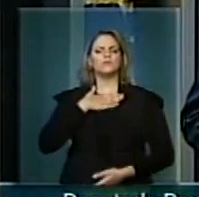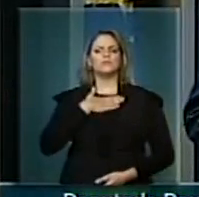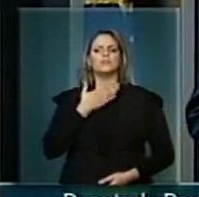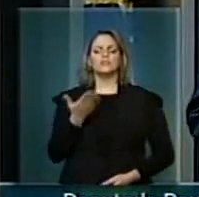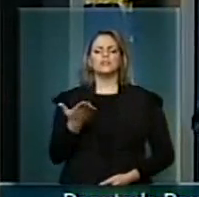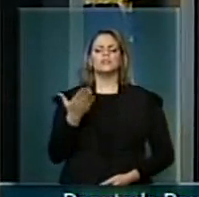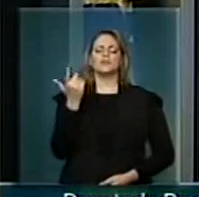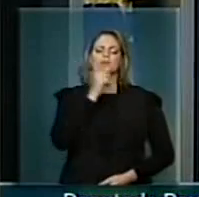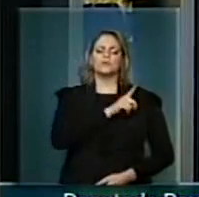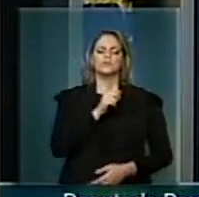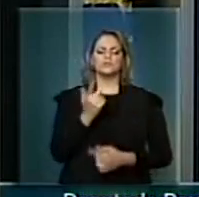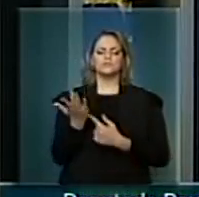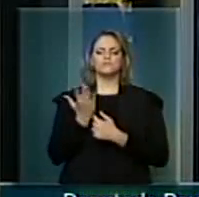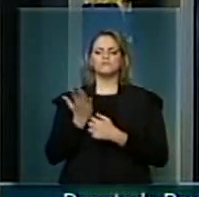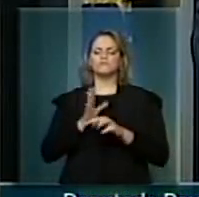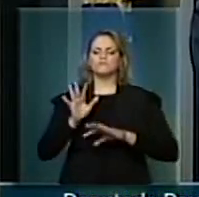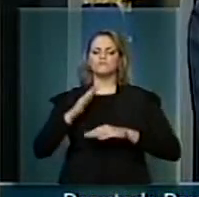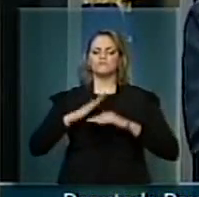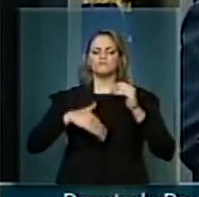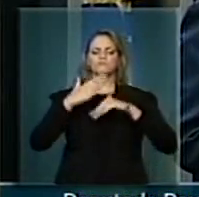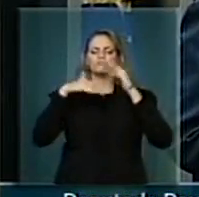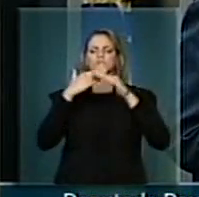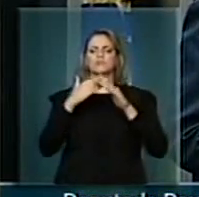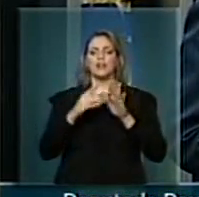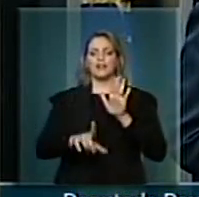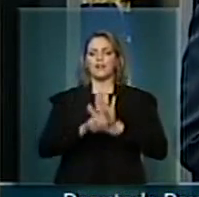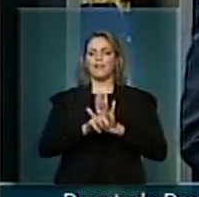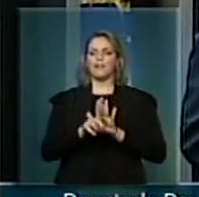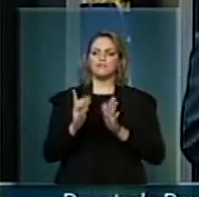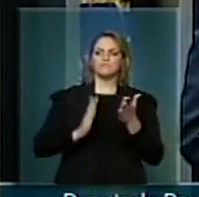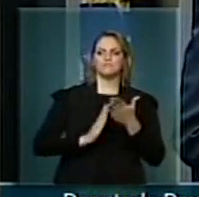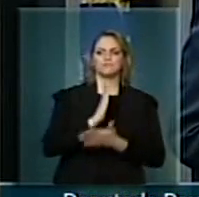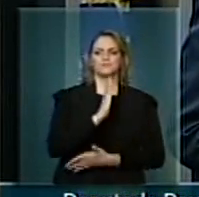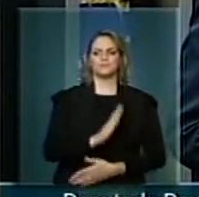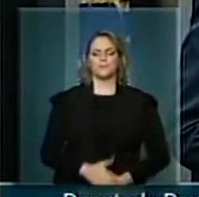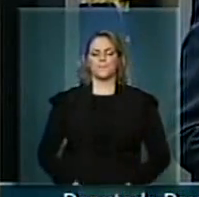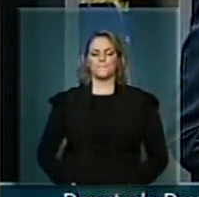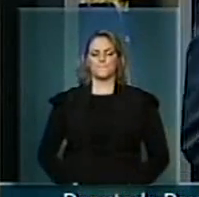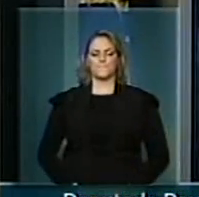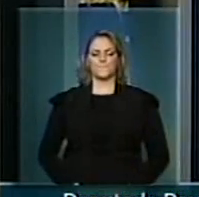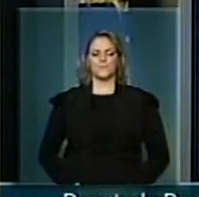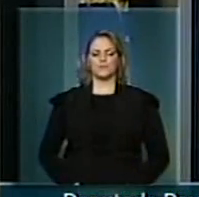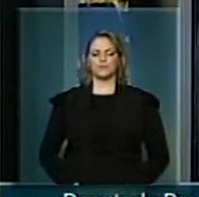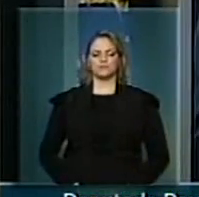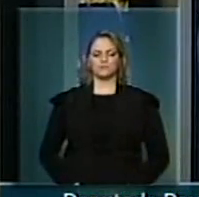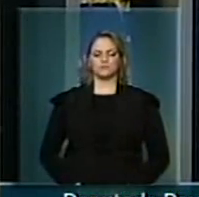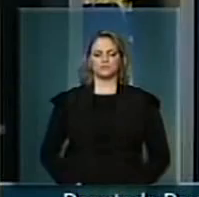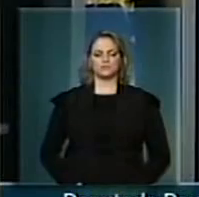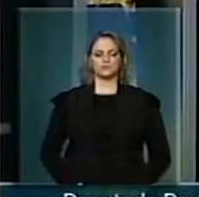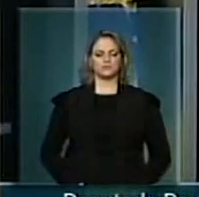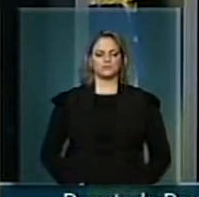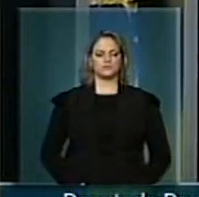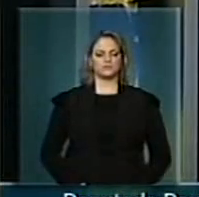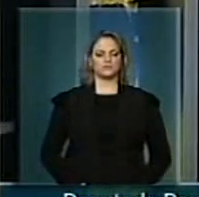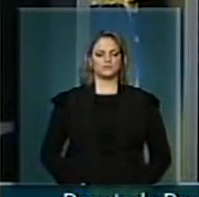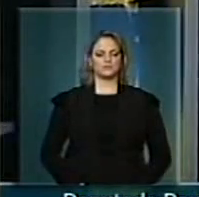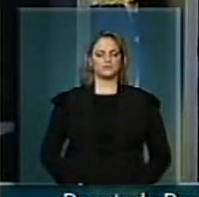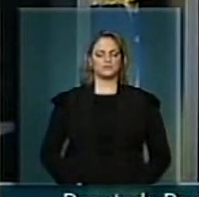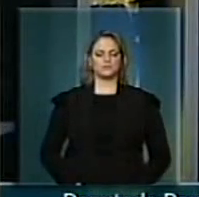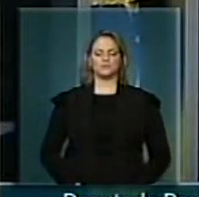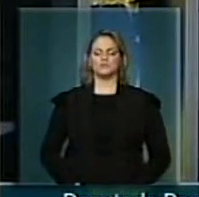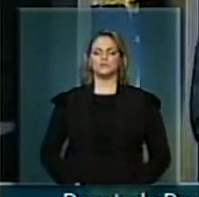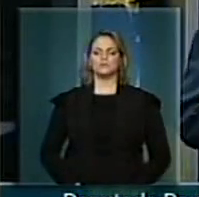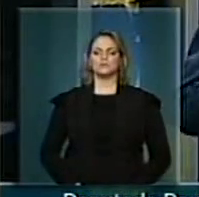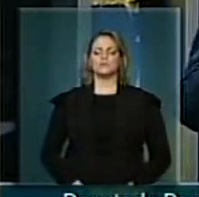para nos ajudar para que esse projeto de lei complementar se concretize. Quero terminar chamando a atenção que o